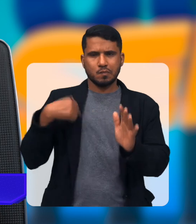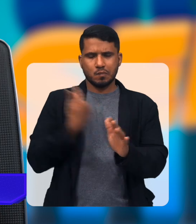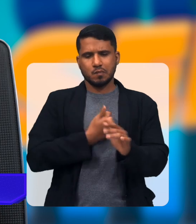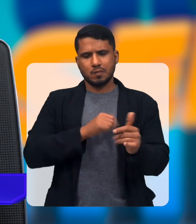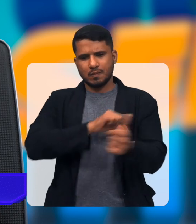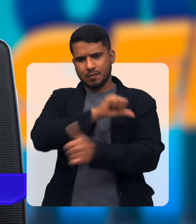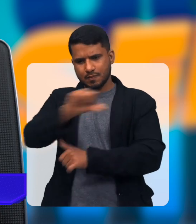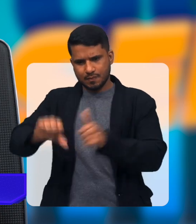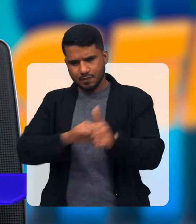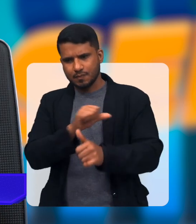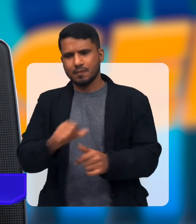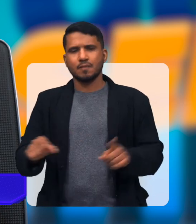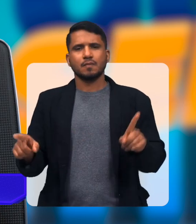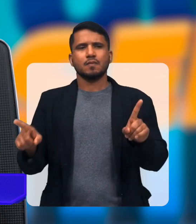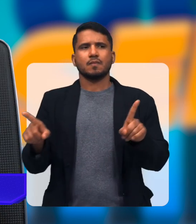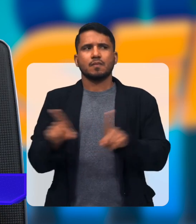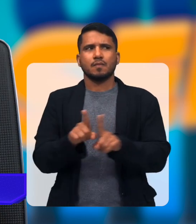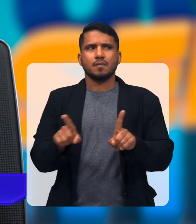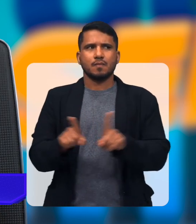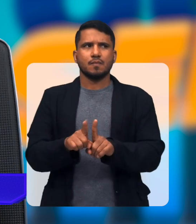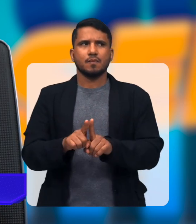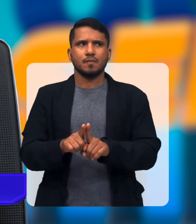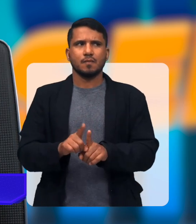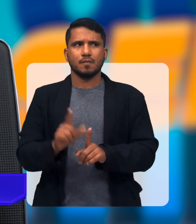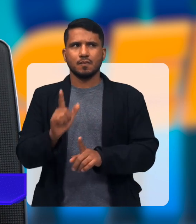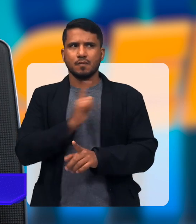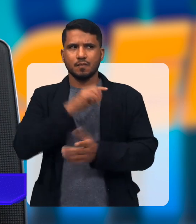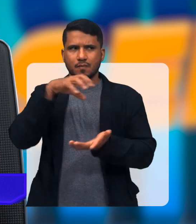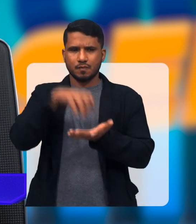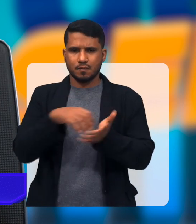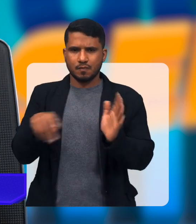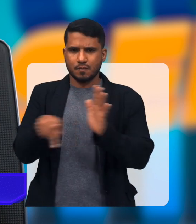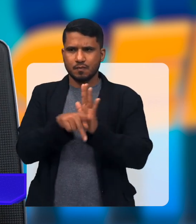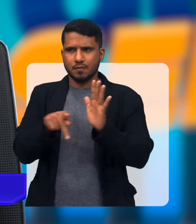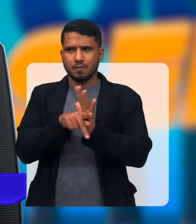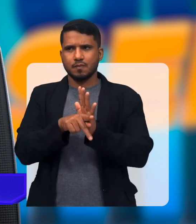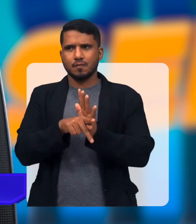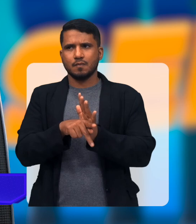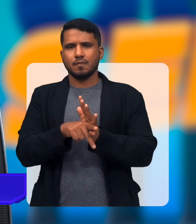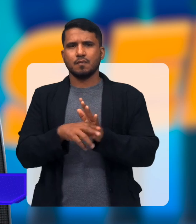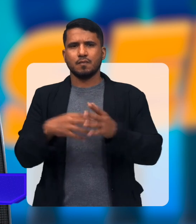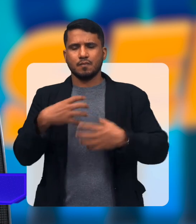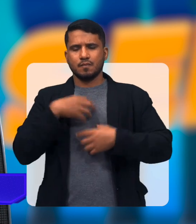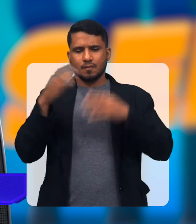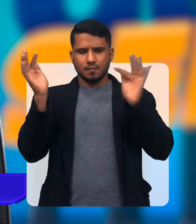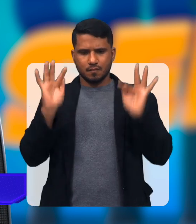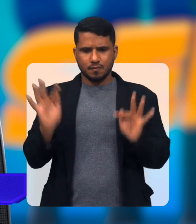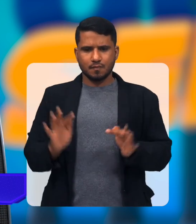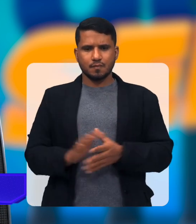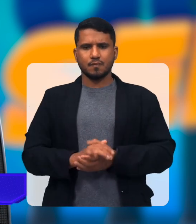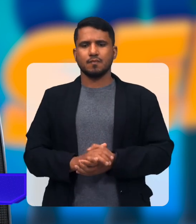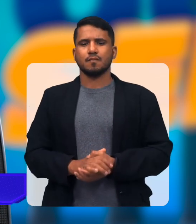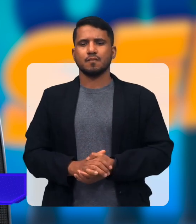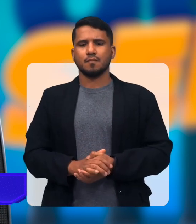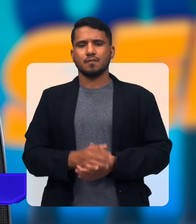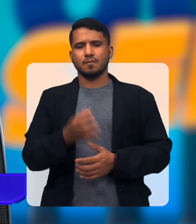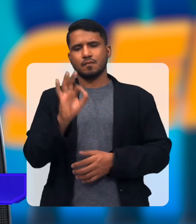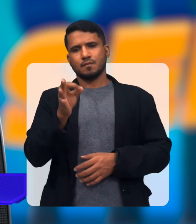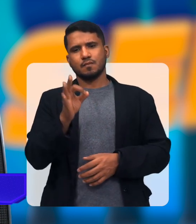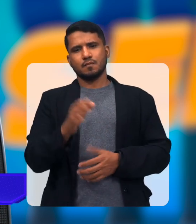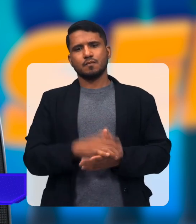mudamos E estamos com a A sede própria E ficamos muito felizes Com isso